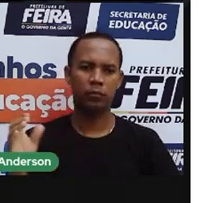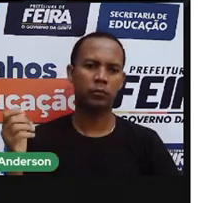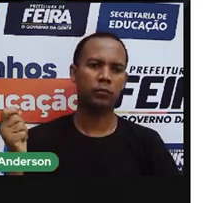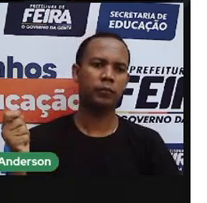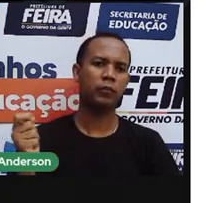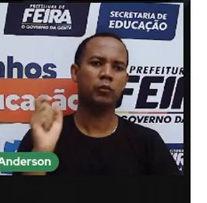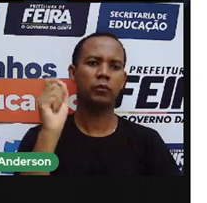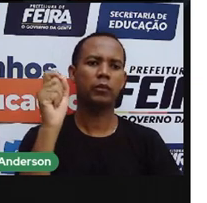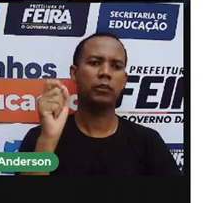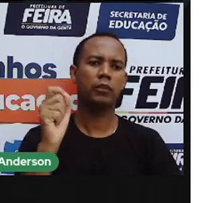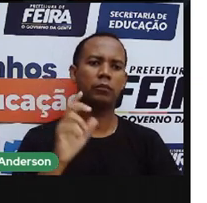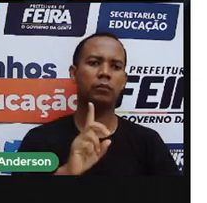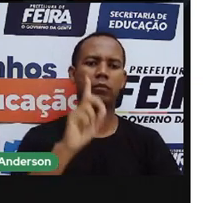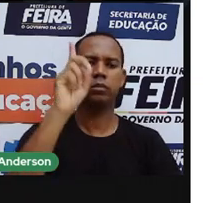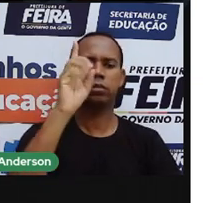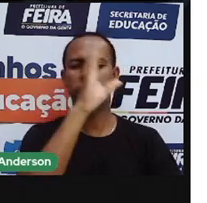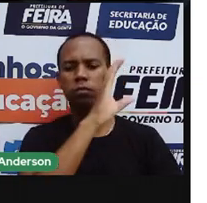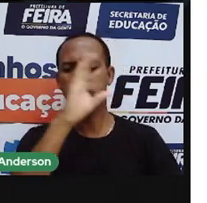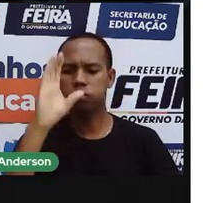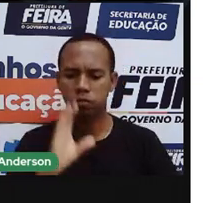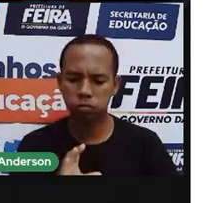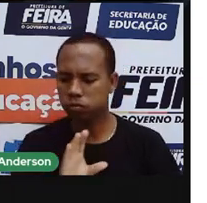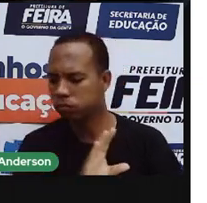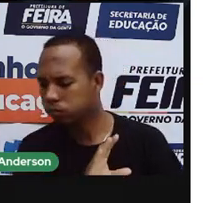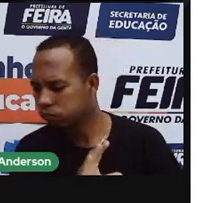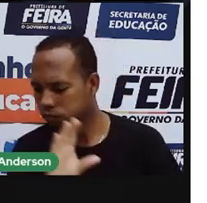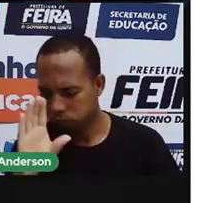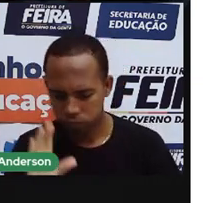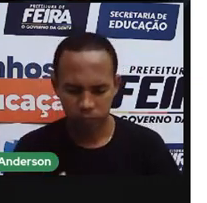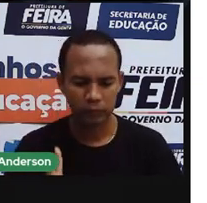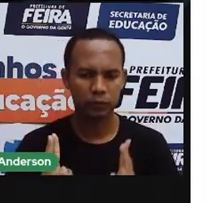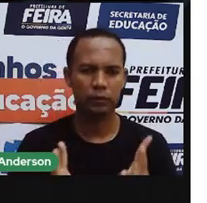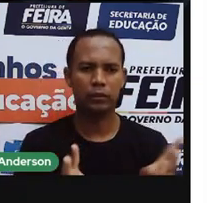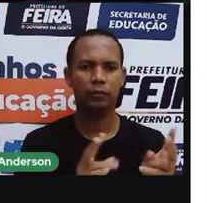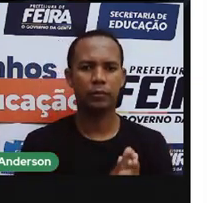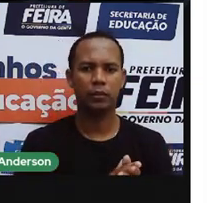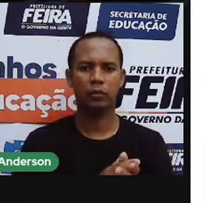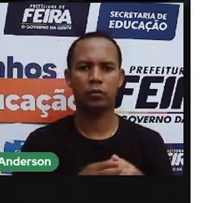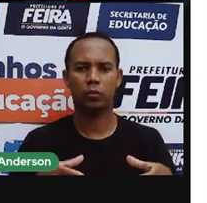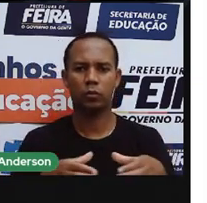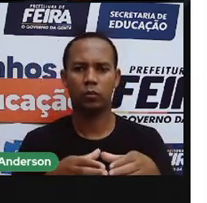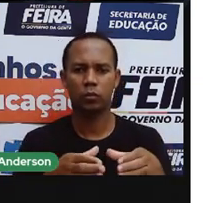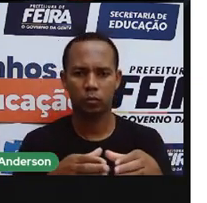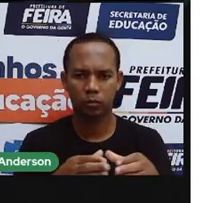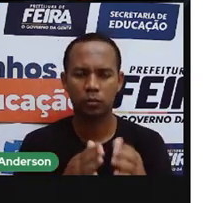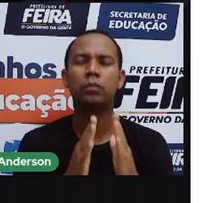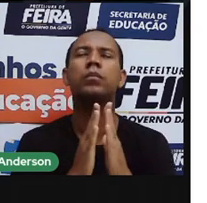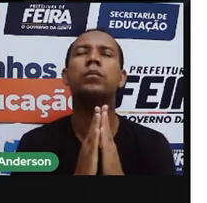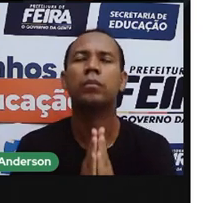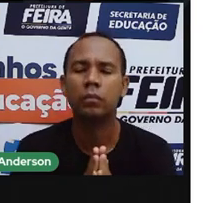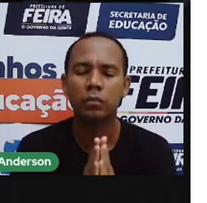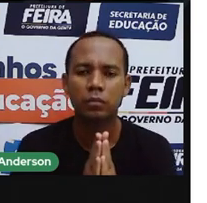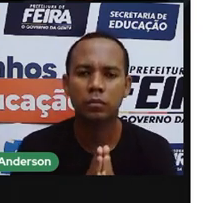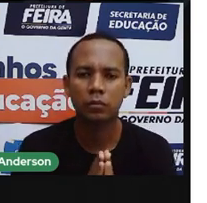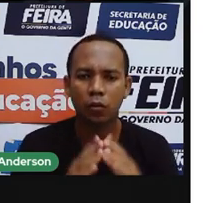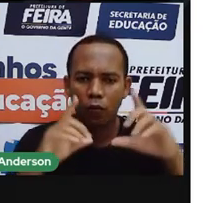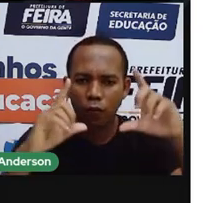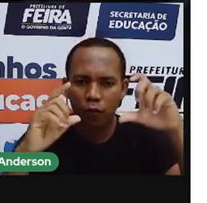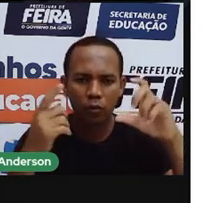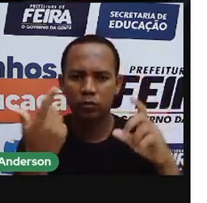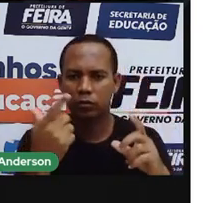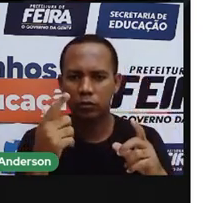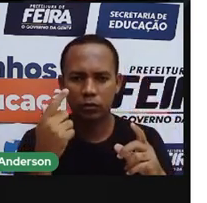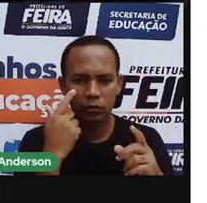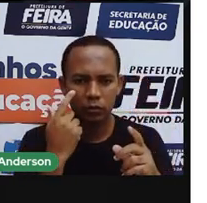A primeira missa, né, aqui no Brasil. Olha aí, uma... Porque, assim, obviamente não tinha foto, né, gente, naquela época.